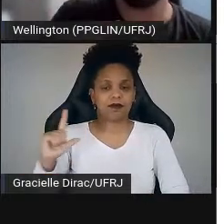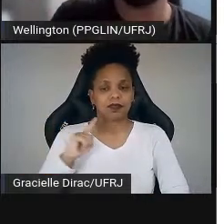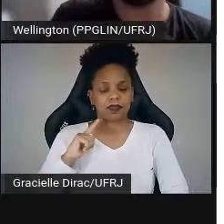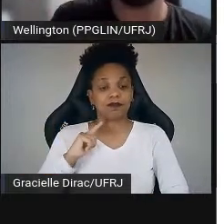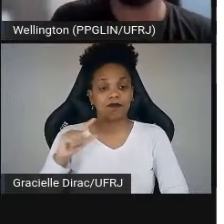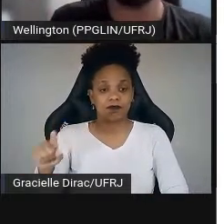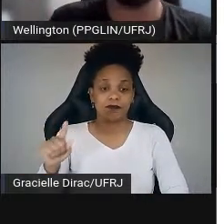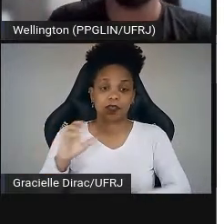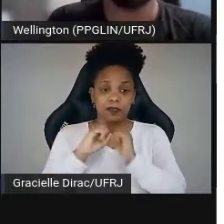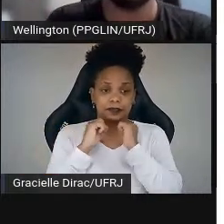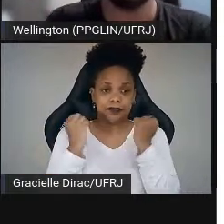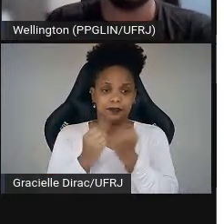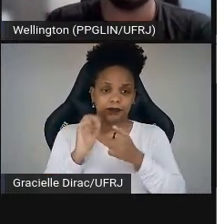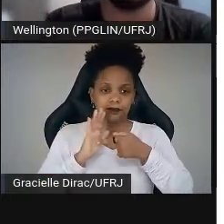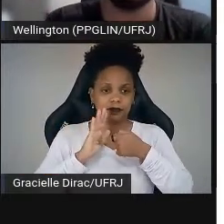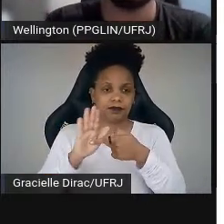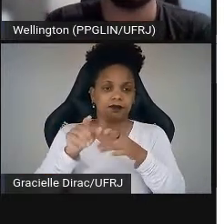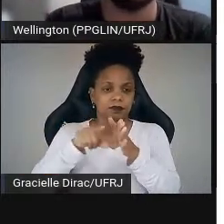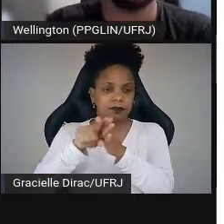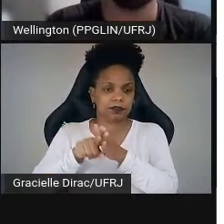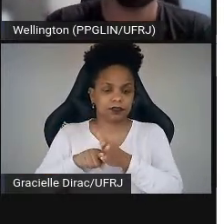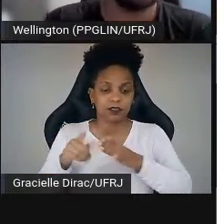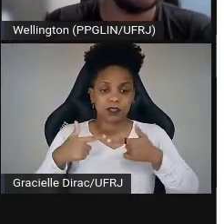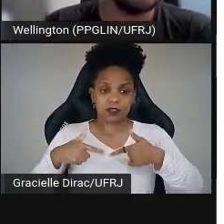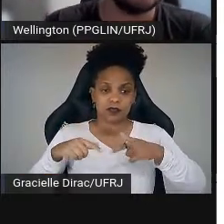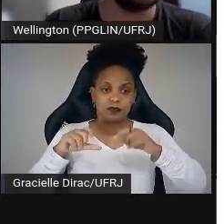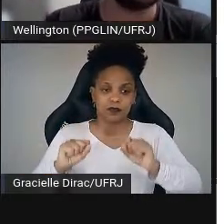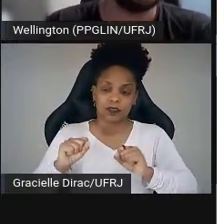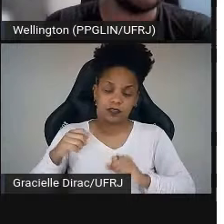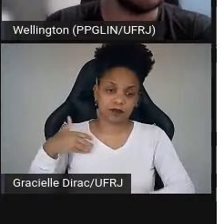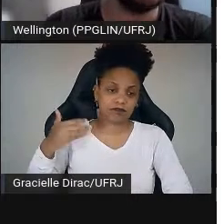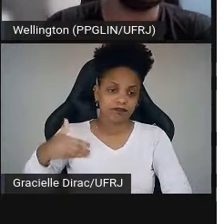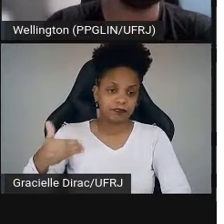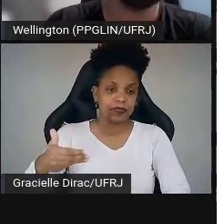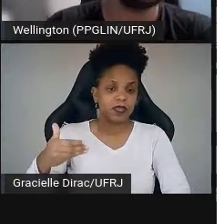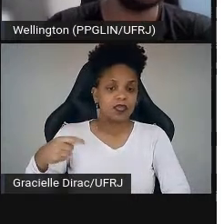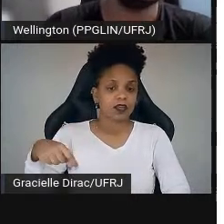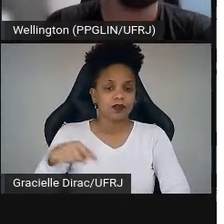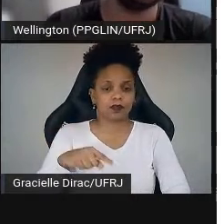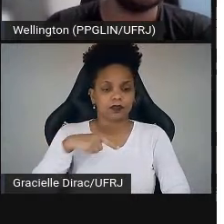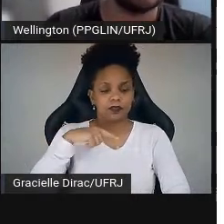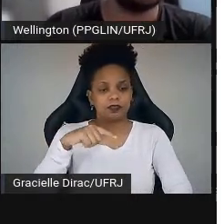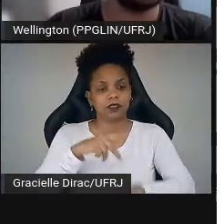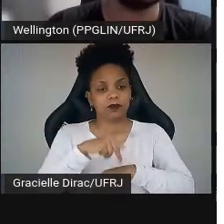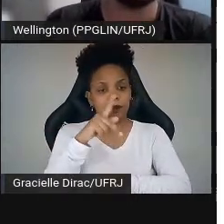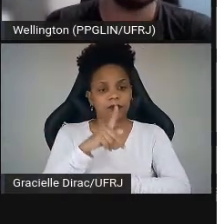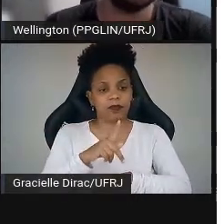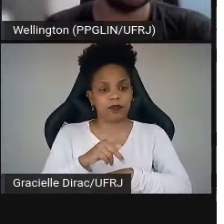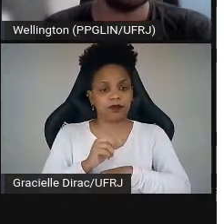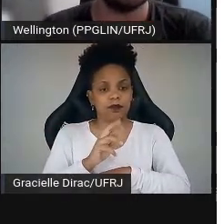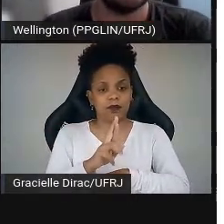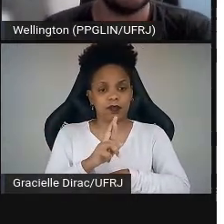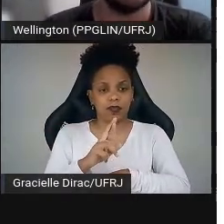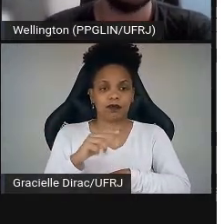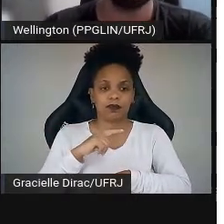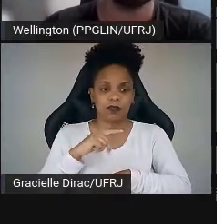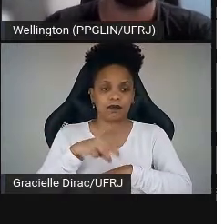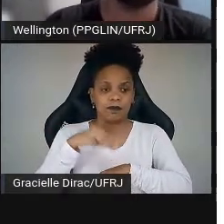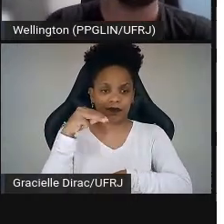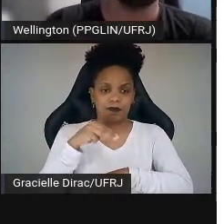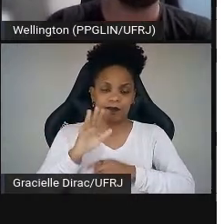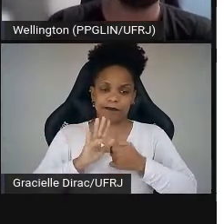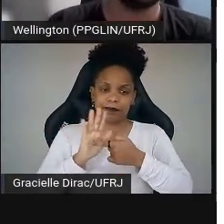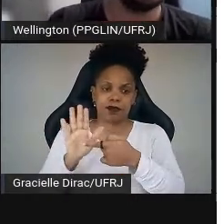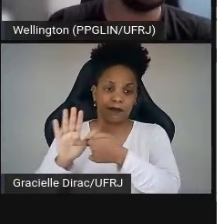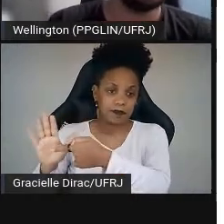no Seminário de Apresentação de Pesquisas Linguísticas em Andamento, nós, alunos do programa de mestrado e de doutorado, apresentamos as nossas pesquisas